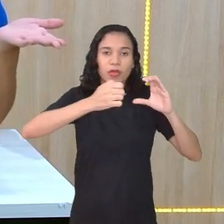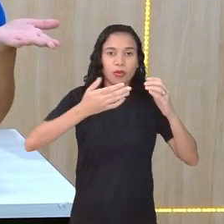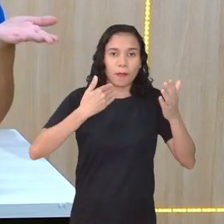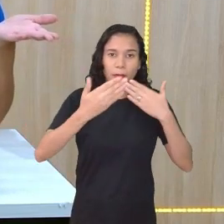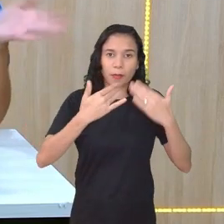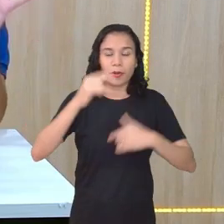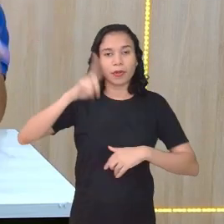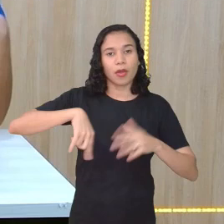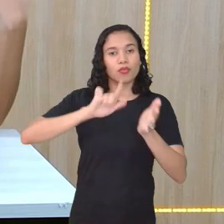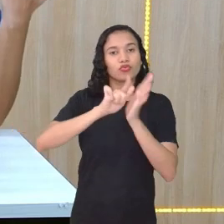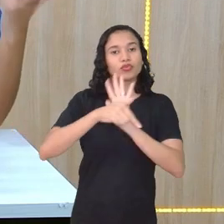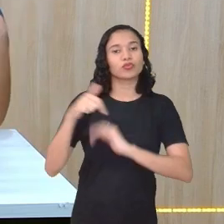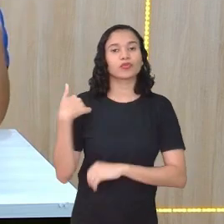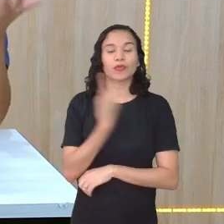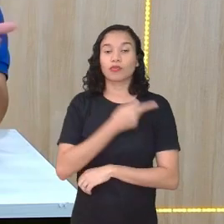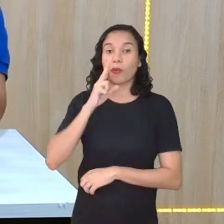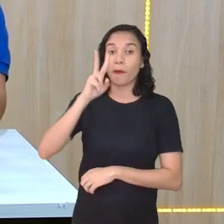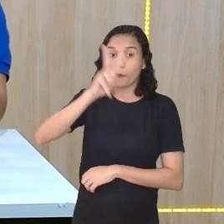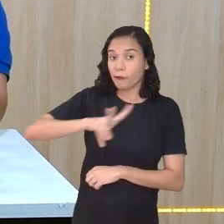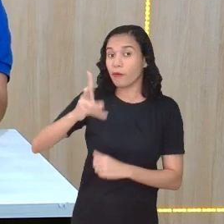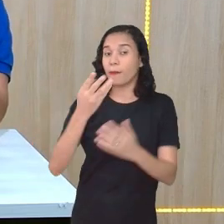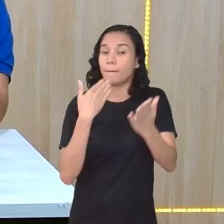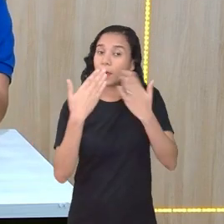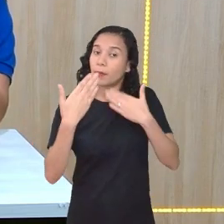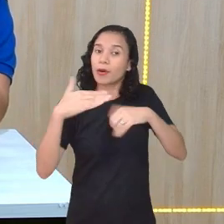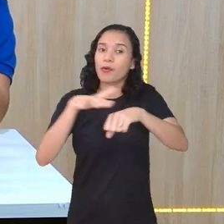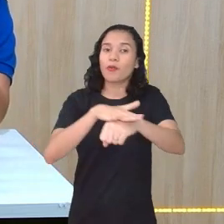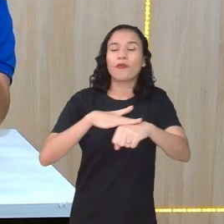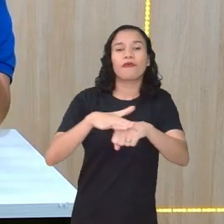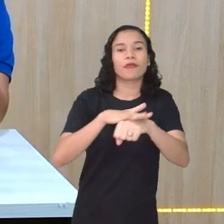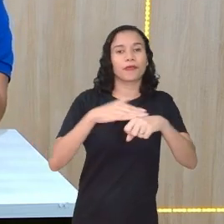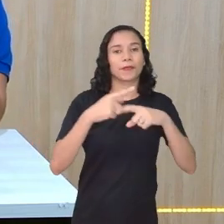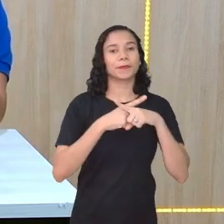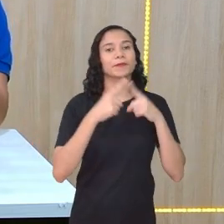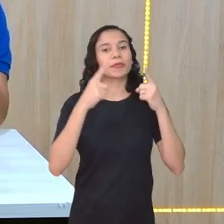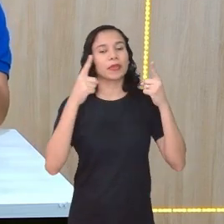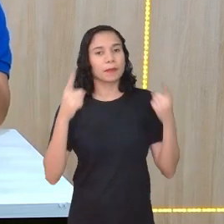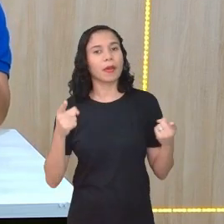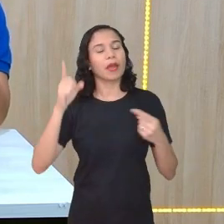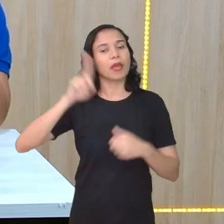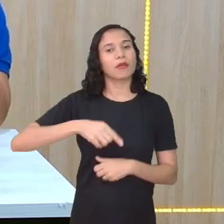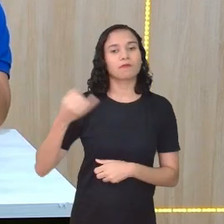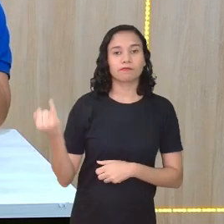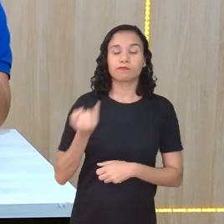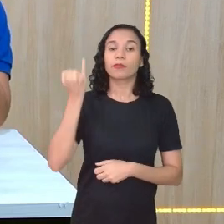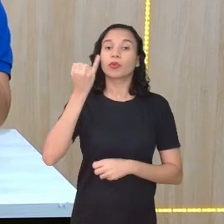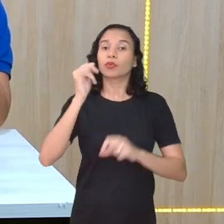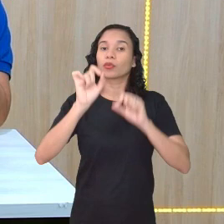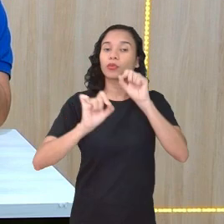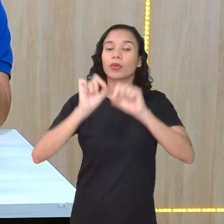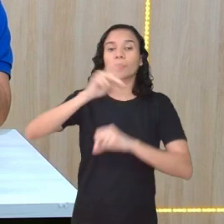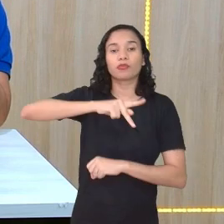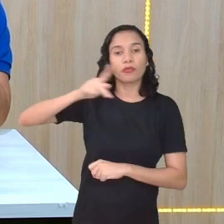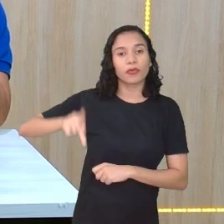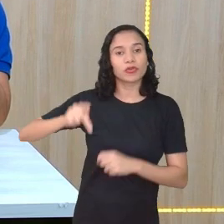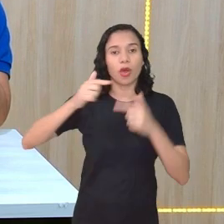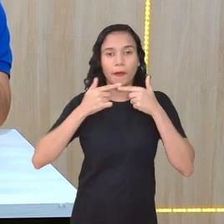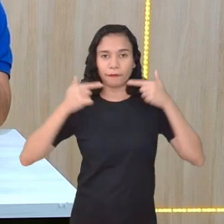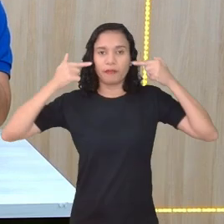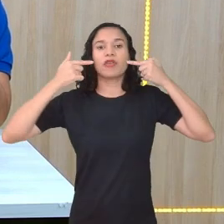pessoas enquanto elas estão discutindo alguma coisa. Mas foi muito importante o que a professora